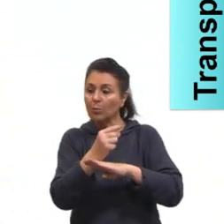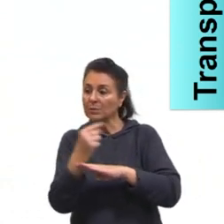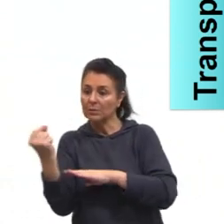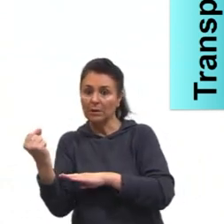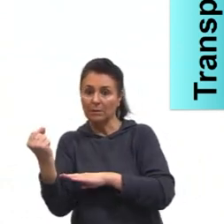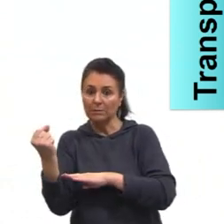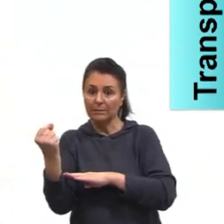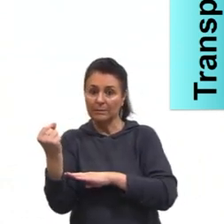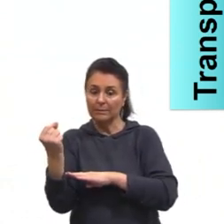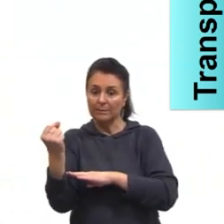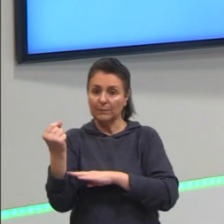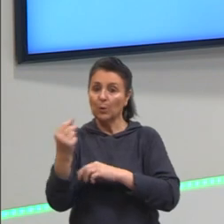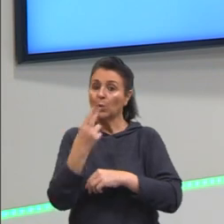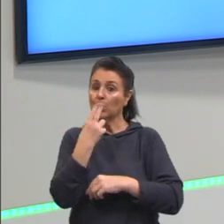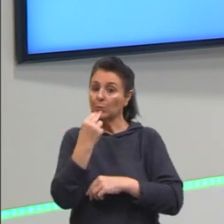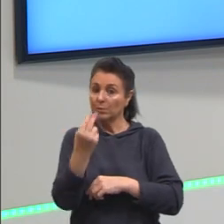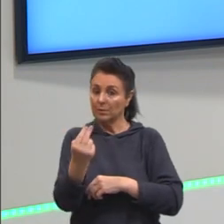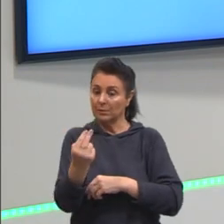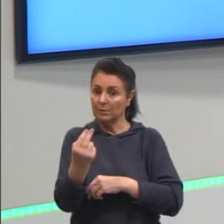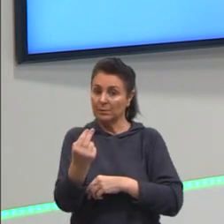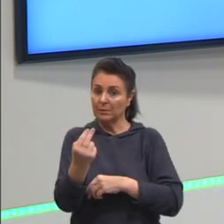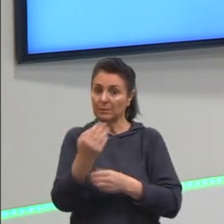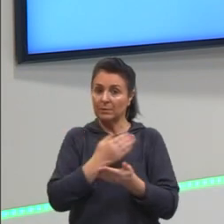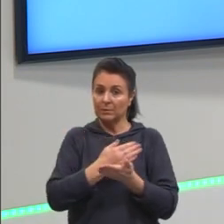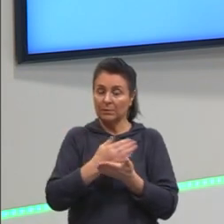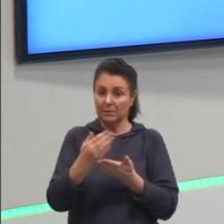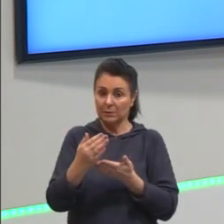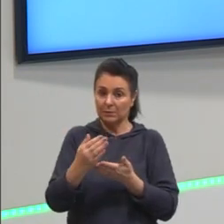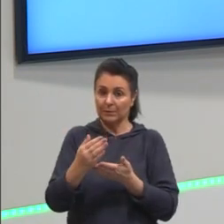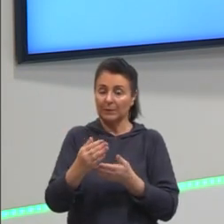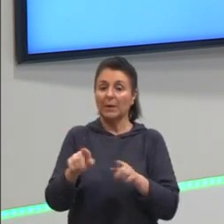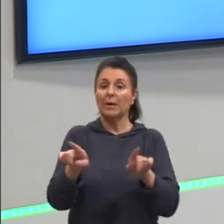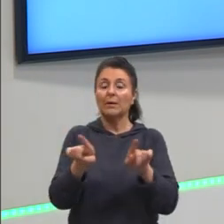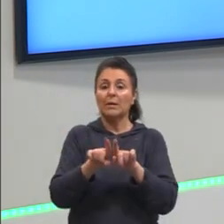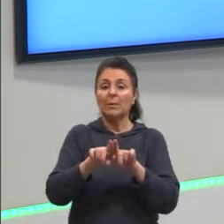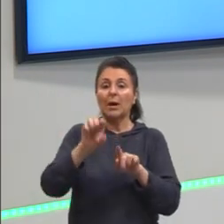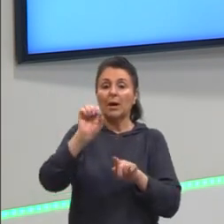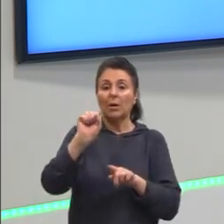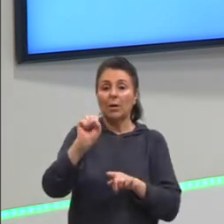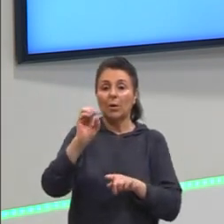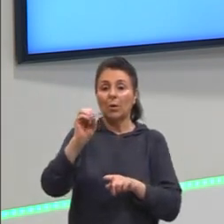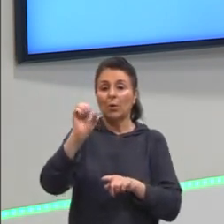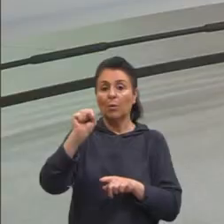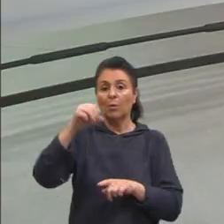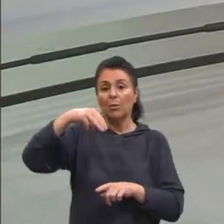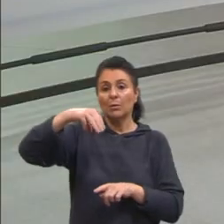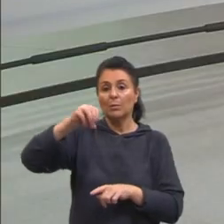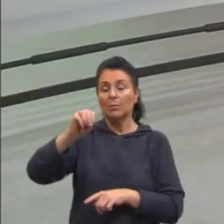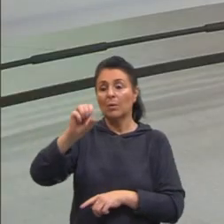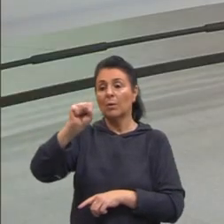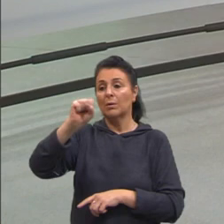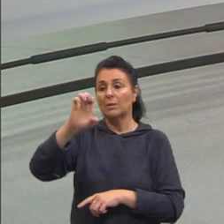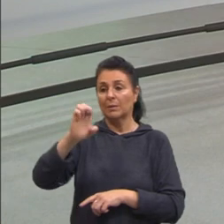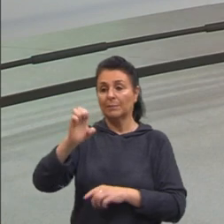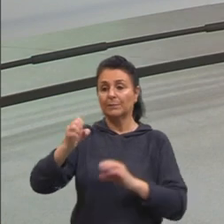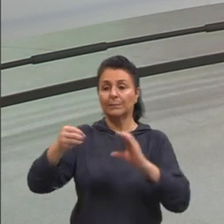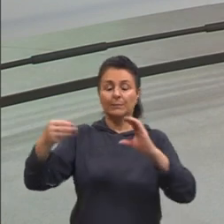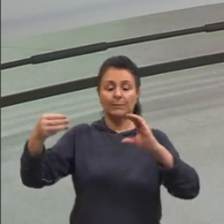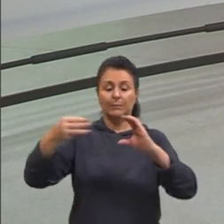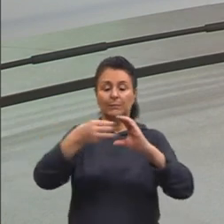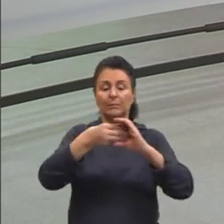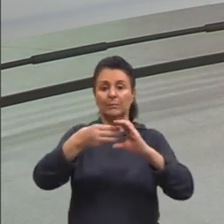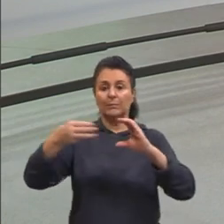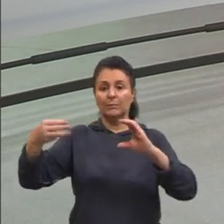eu acho que é um pouquinho mais tranquilo. Osmose. O que seria osmose? Gente, eu